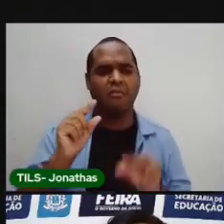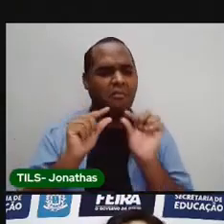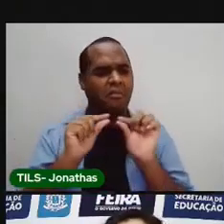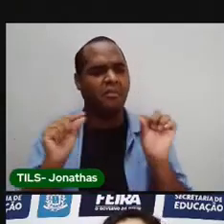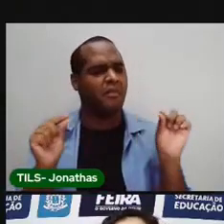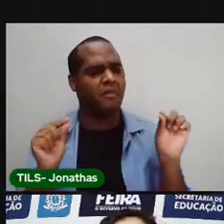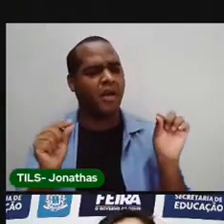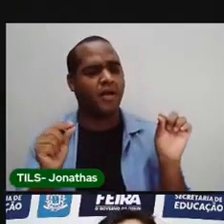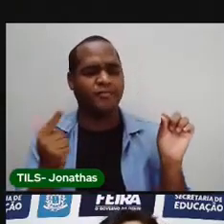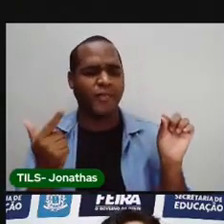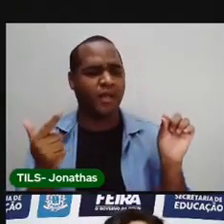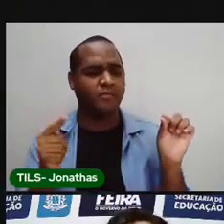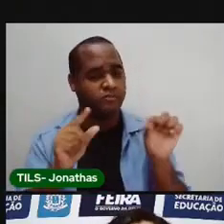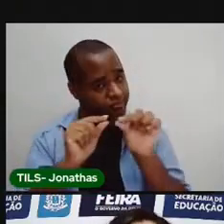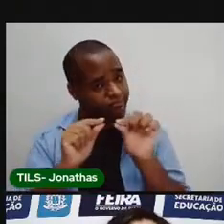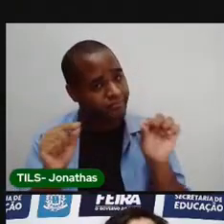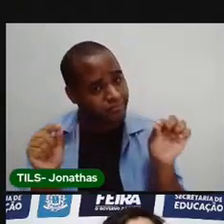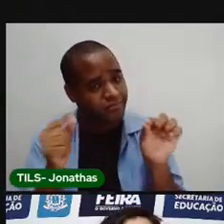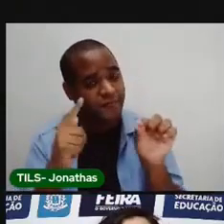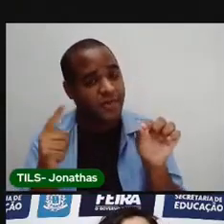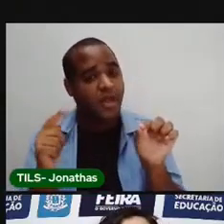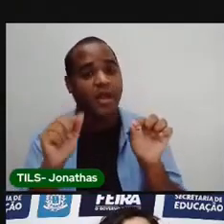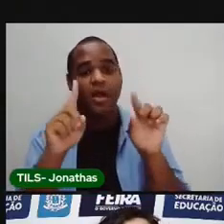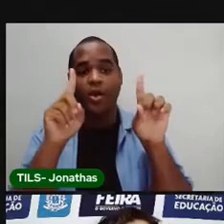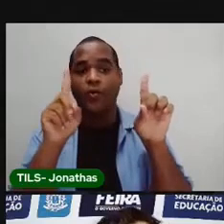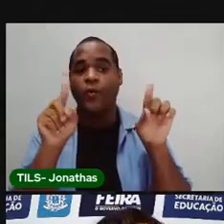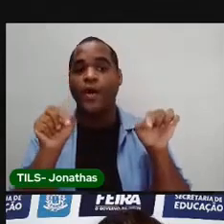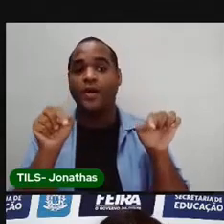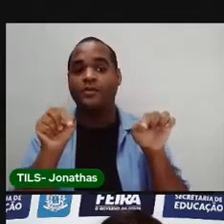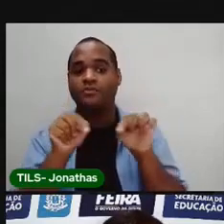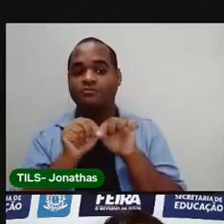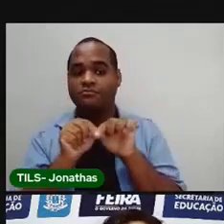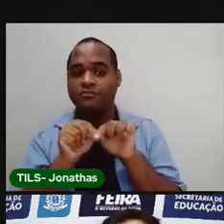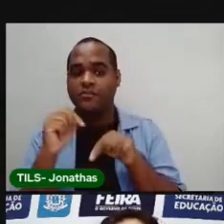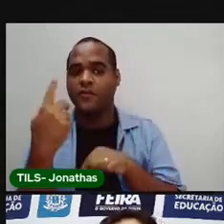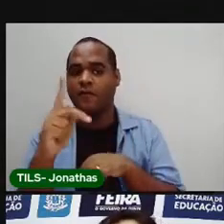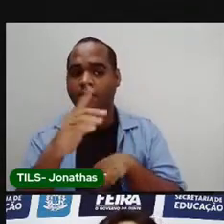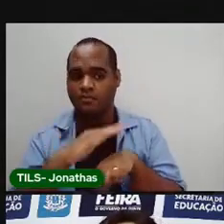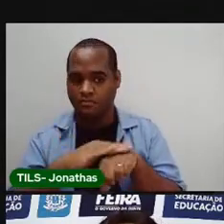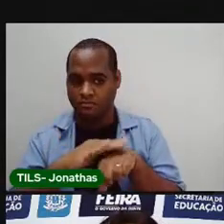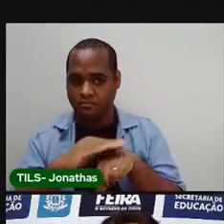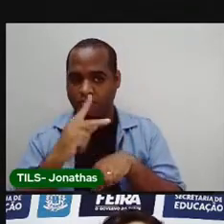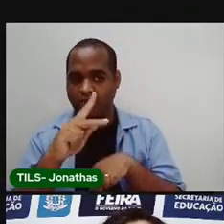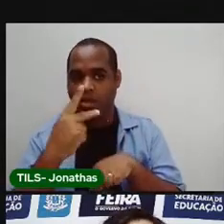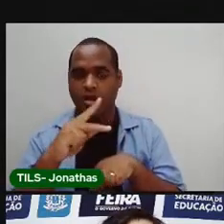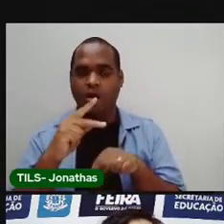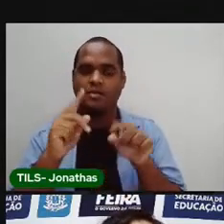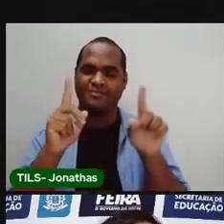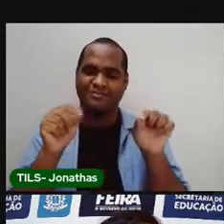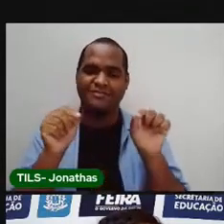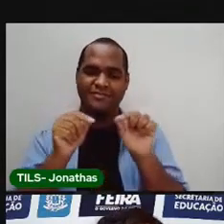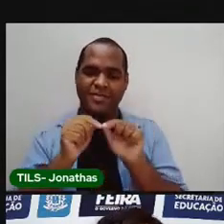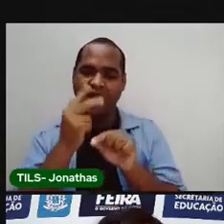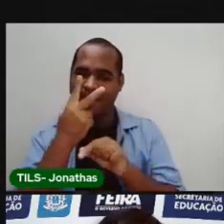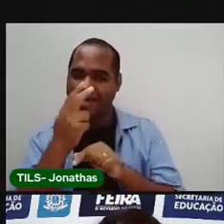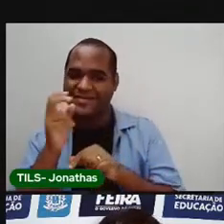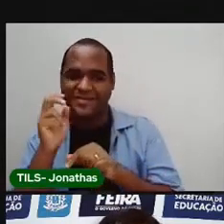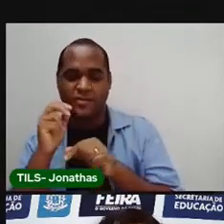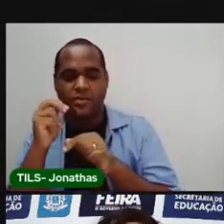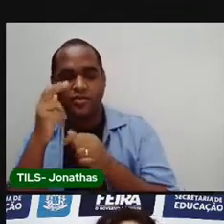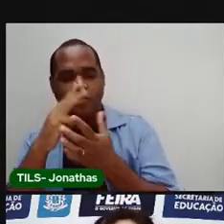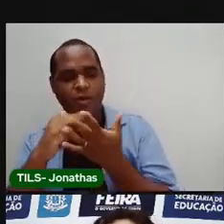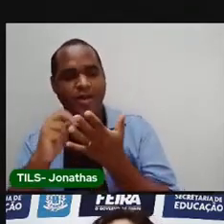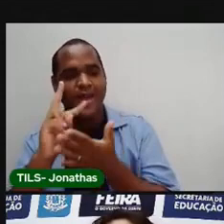Não. Aí não está uma linha. Aí tem um quadrado. Dividido. Tipo uma história em